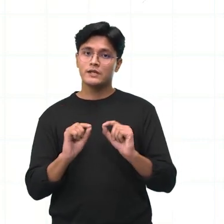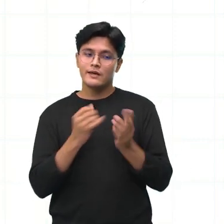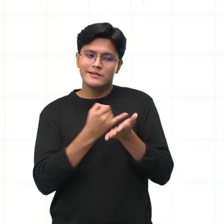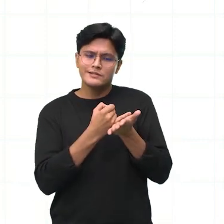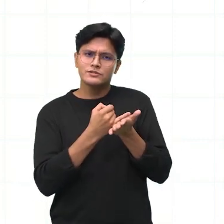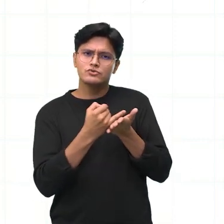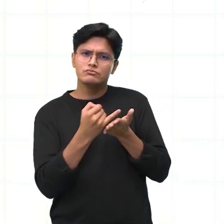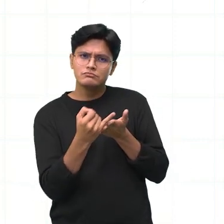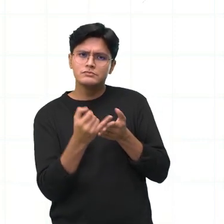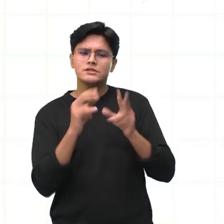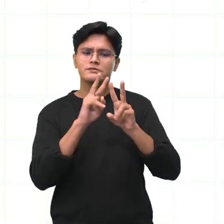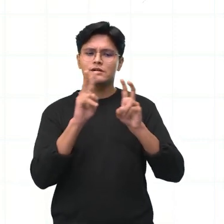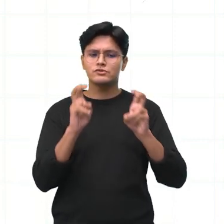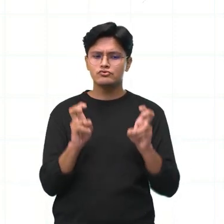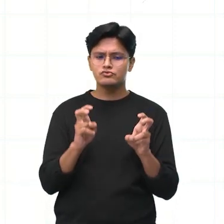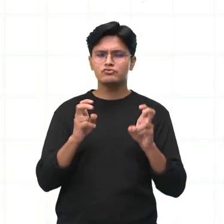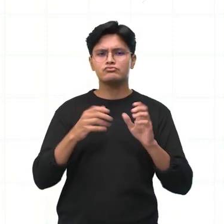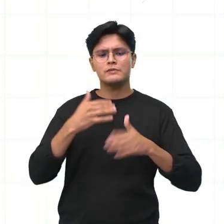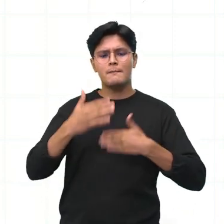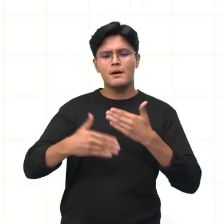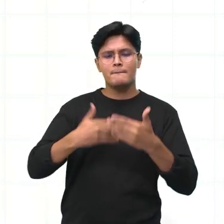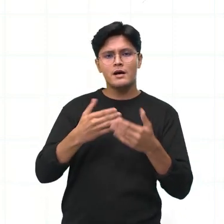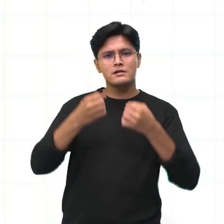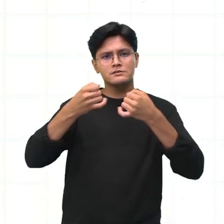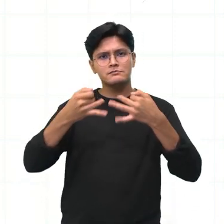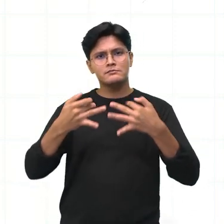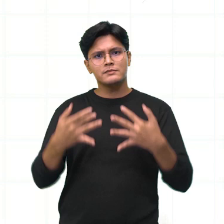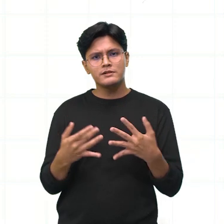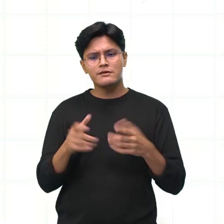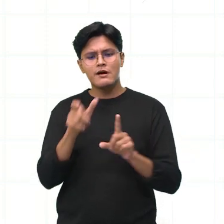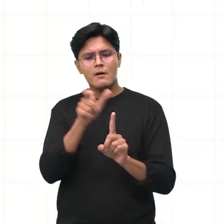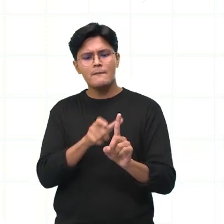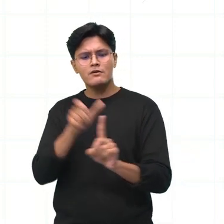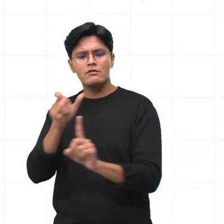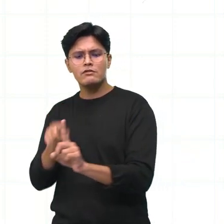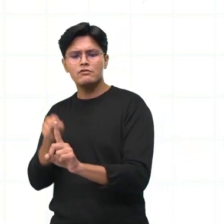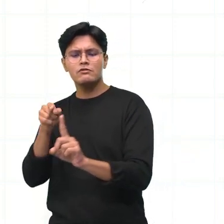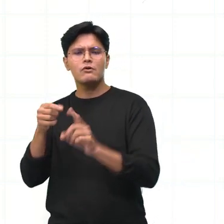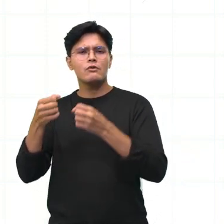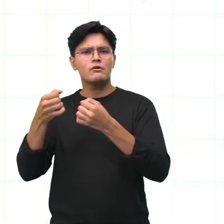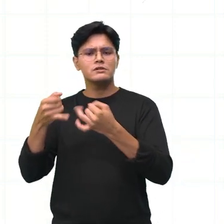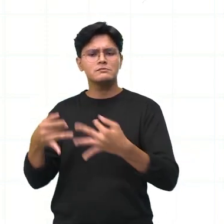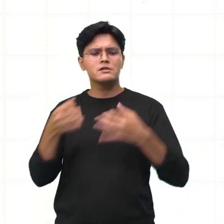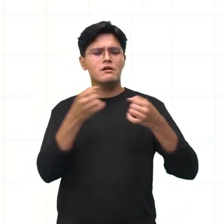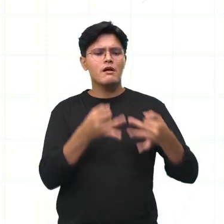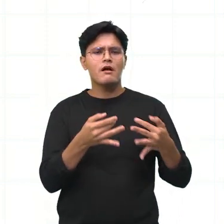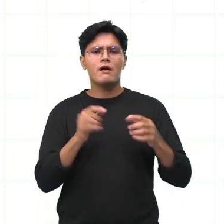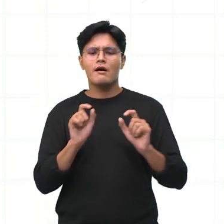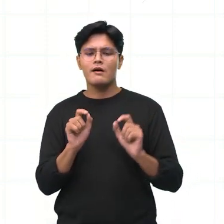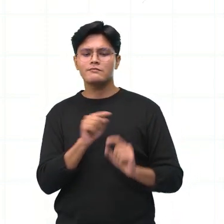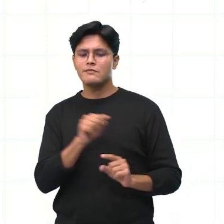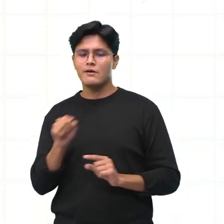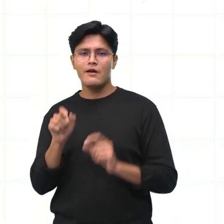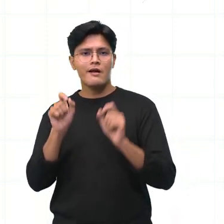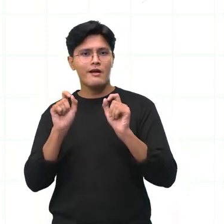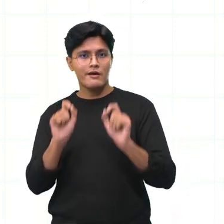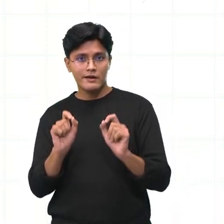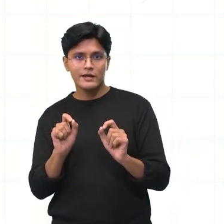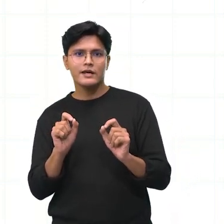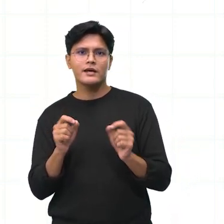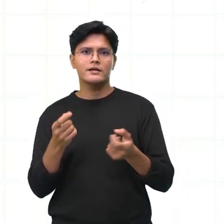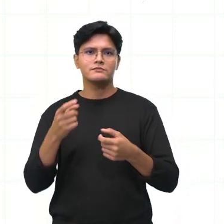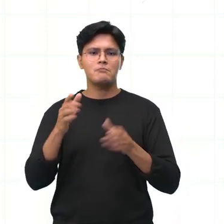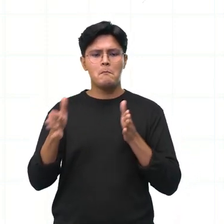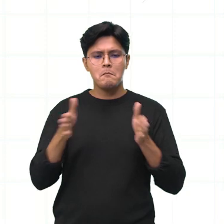quê? Quem é que está apresentando? Quanto tempo, de repente, vai durar ali o nosso seminário? Então,